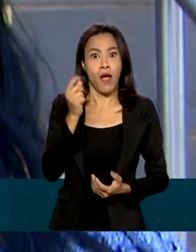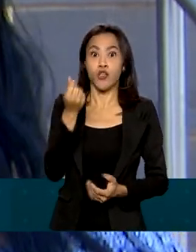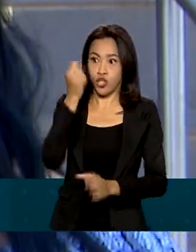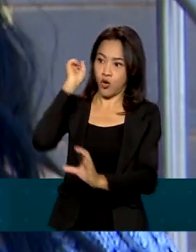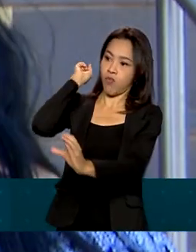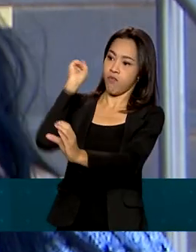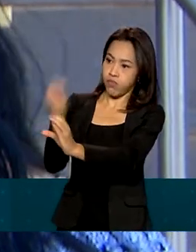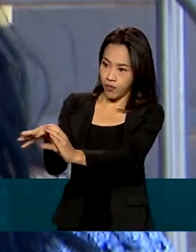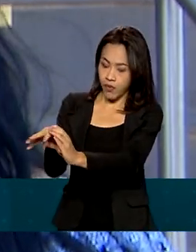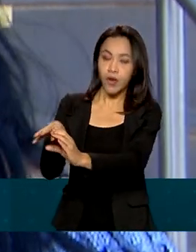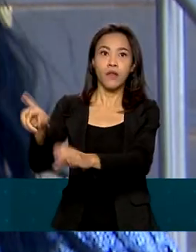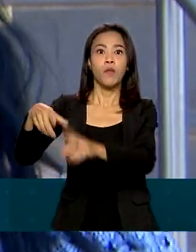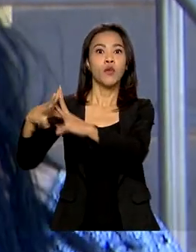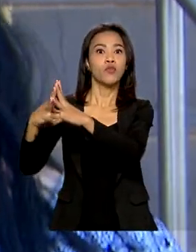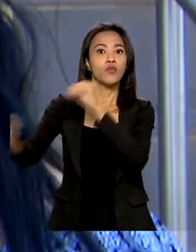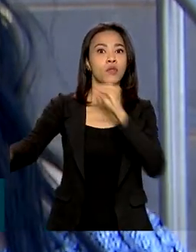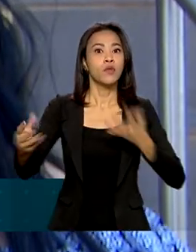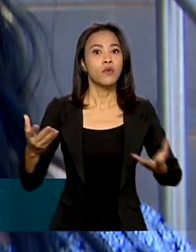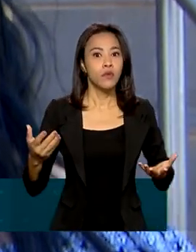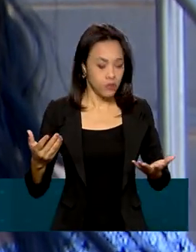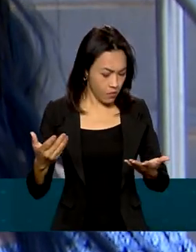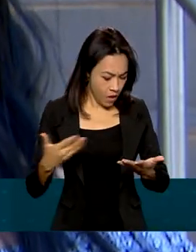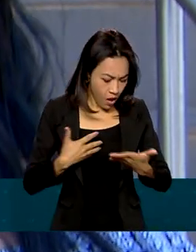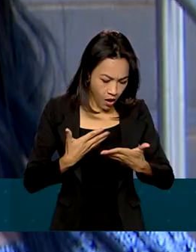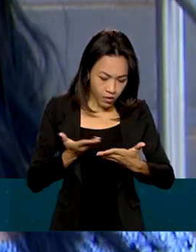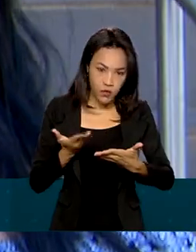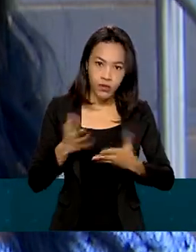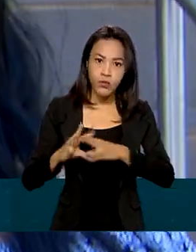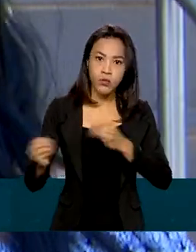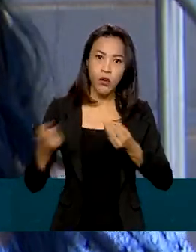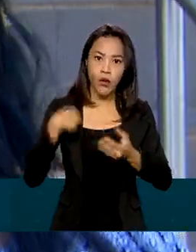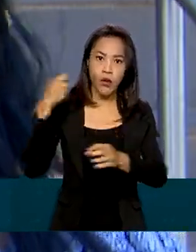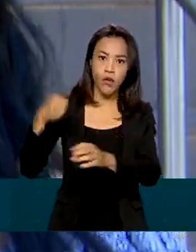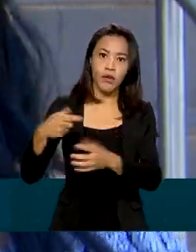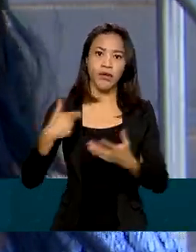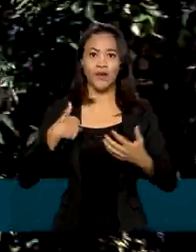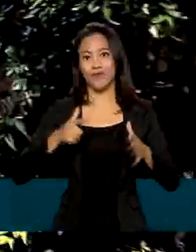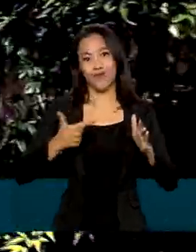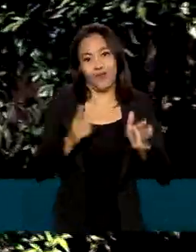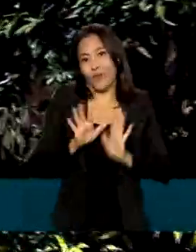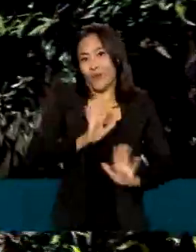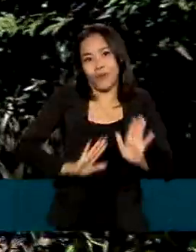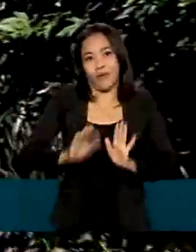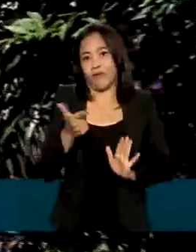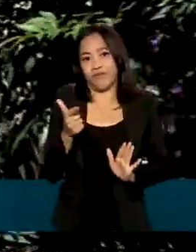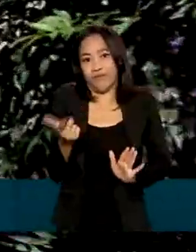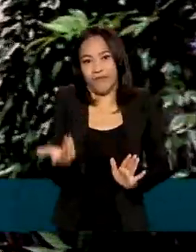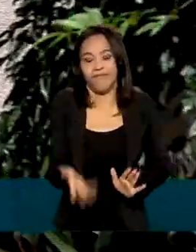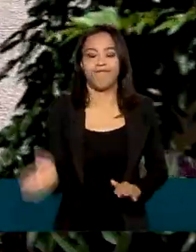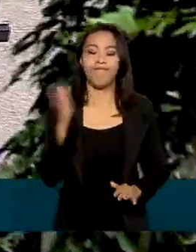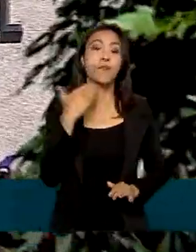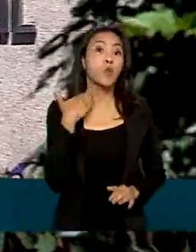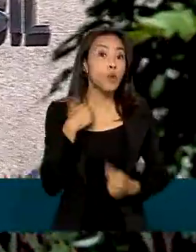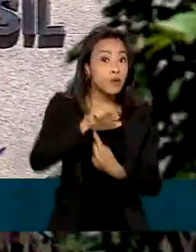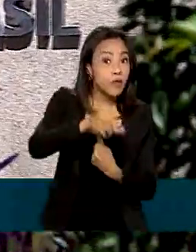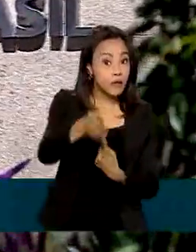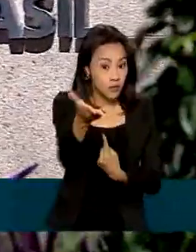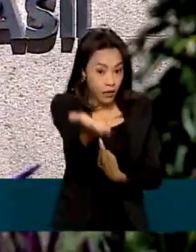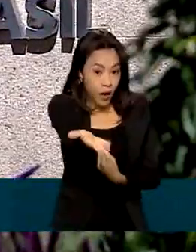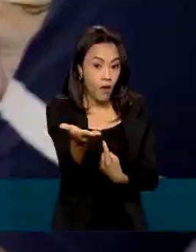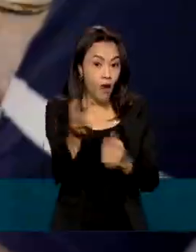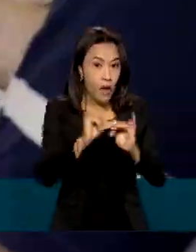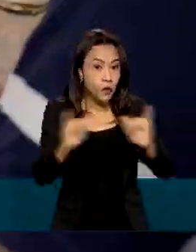depositei e depois ele sumiu do zap. Eu não tomei esse cuidado. O Banco Central avisa que nenhum